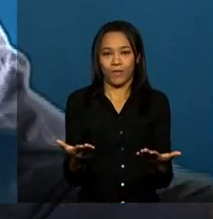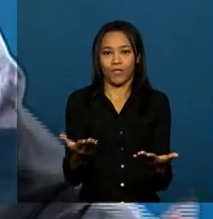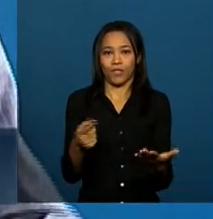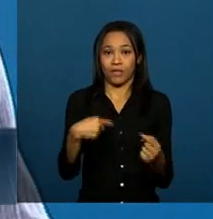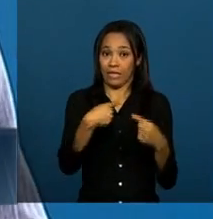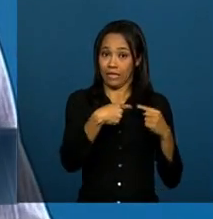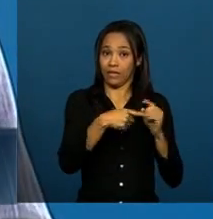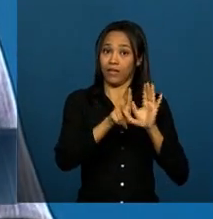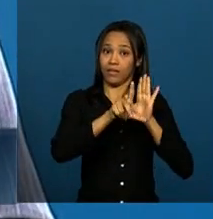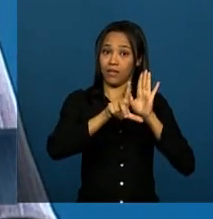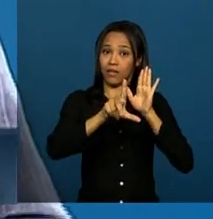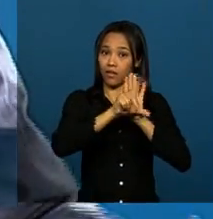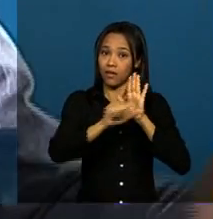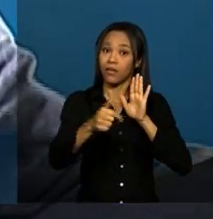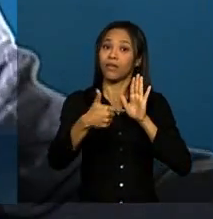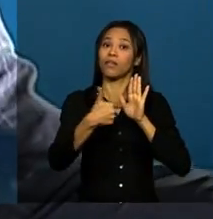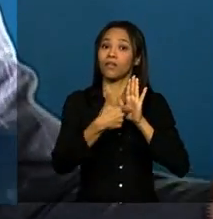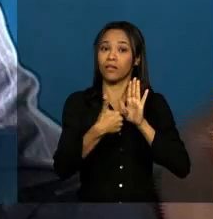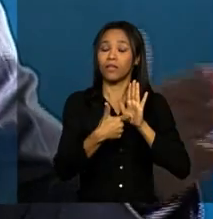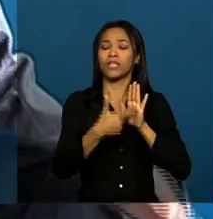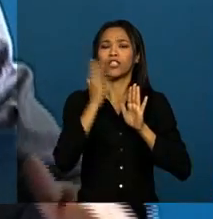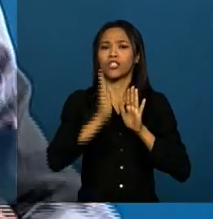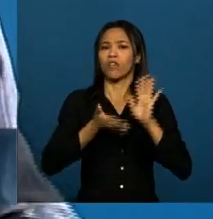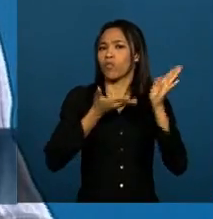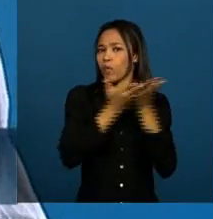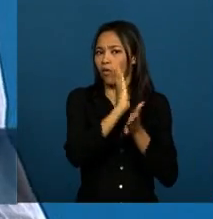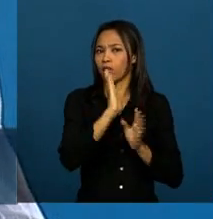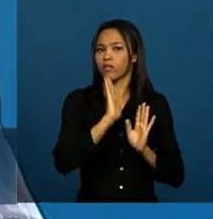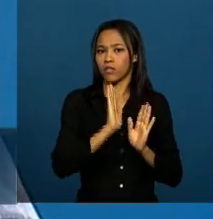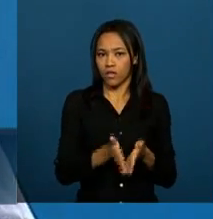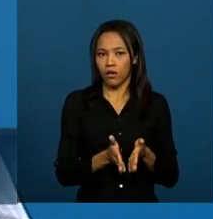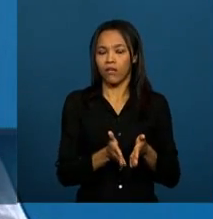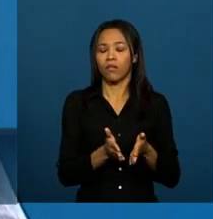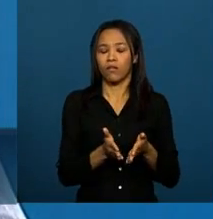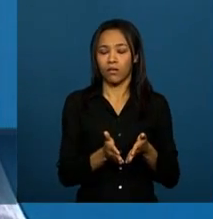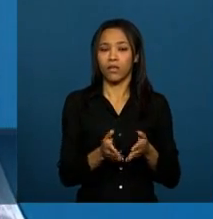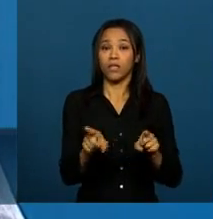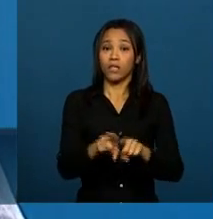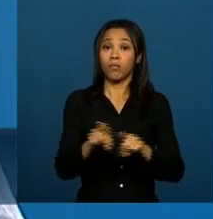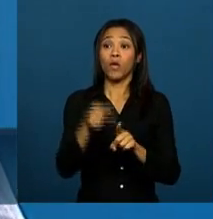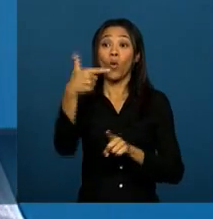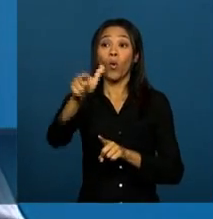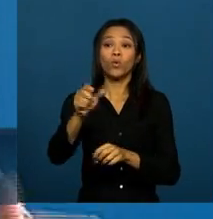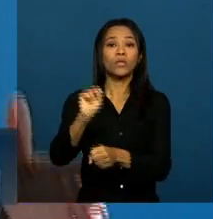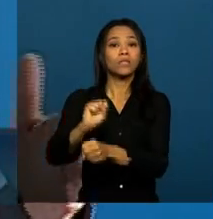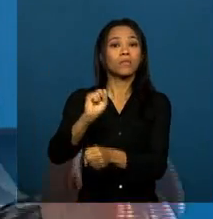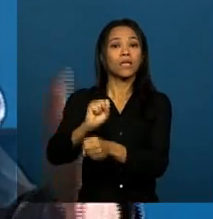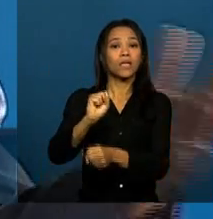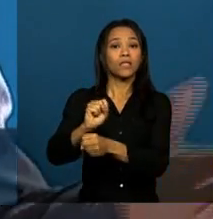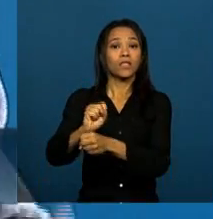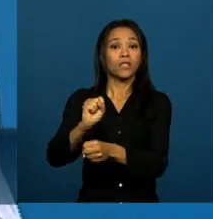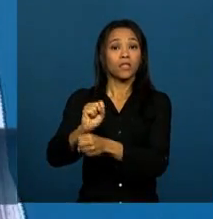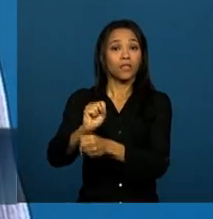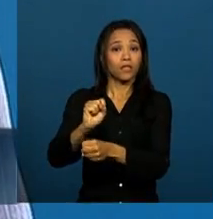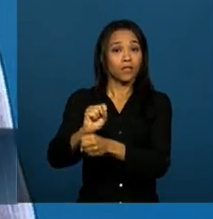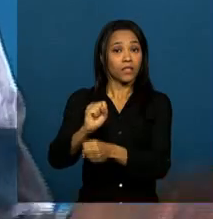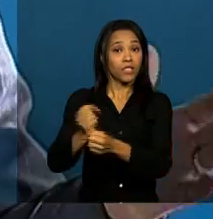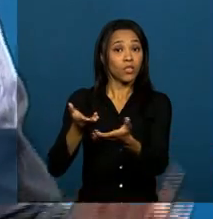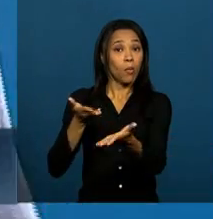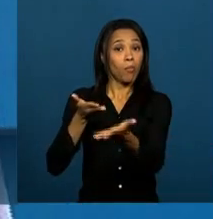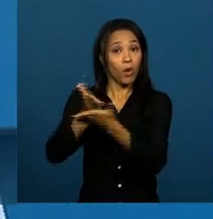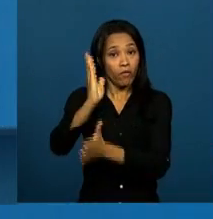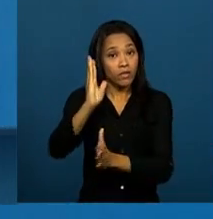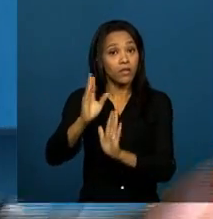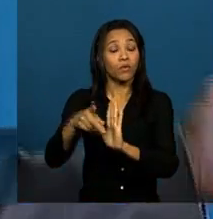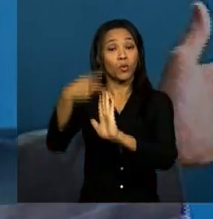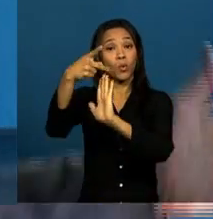regulamentação de uma lei já aprovada e pela aprovação de um anteprojeto de lei, aprovação e aprimoramento. Então,